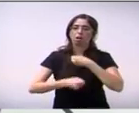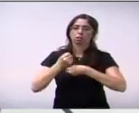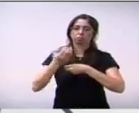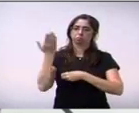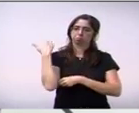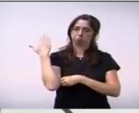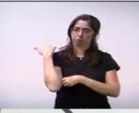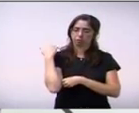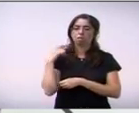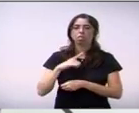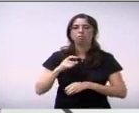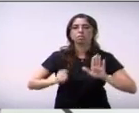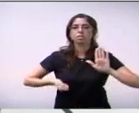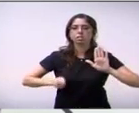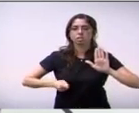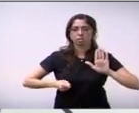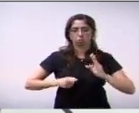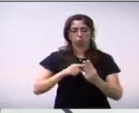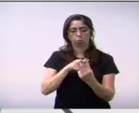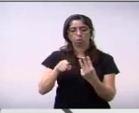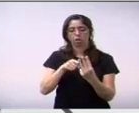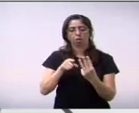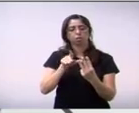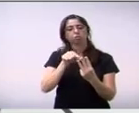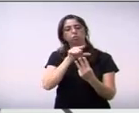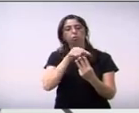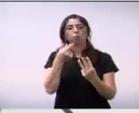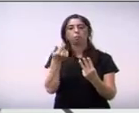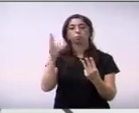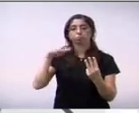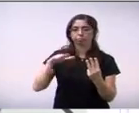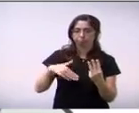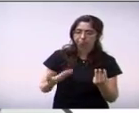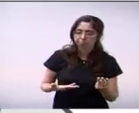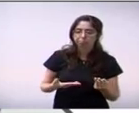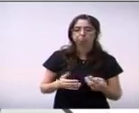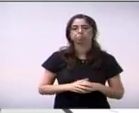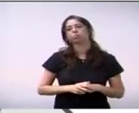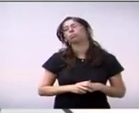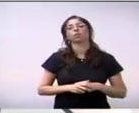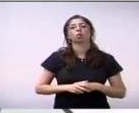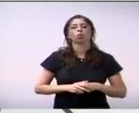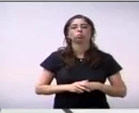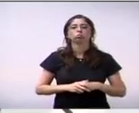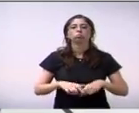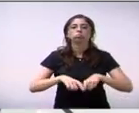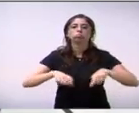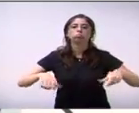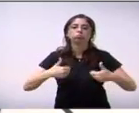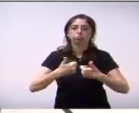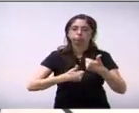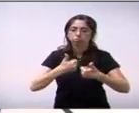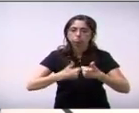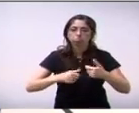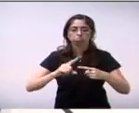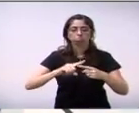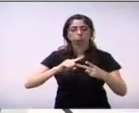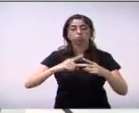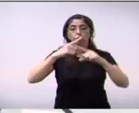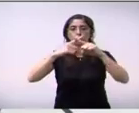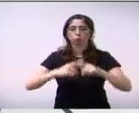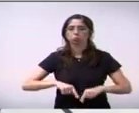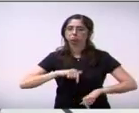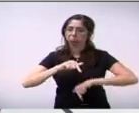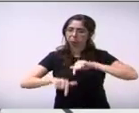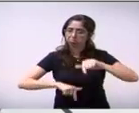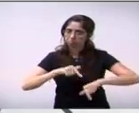campeonato de futebol amador a licitação do campeonato futsal e jogos dos trabalhadores diante disso os jogos trabalhadores